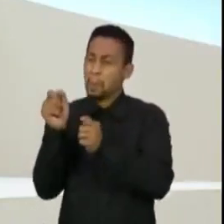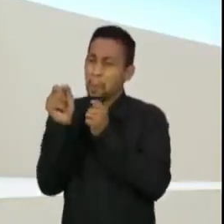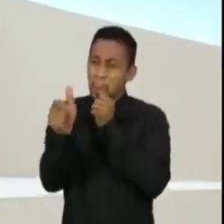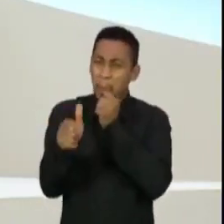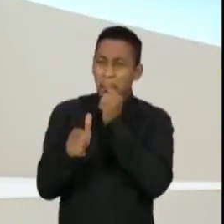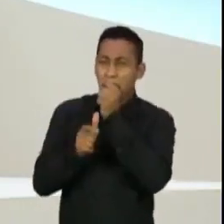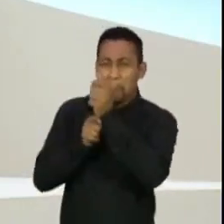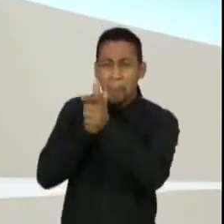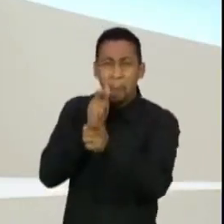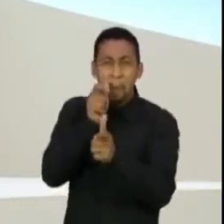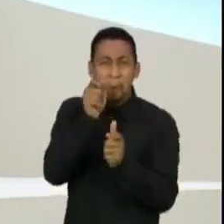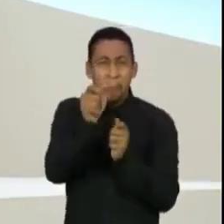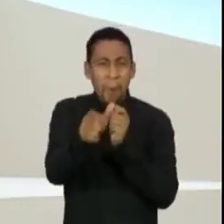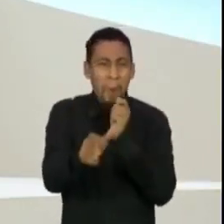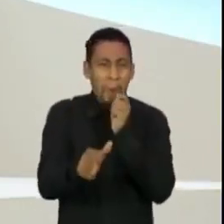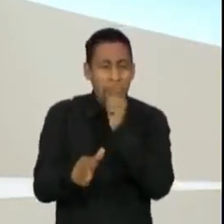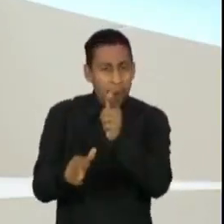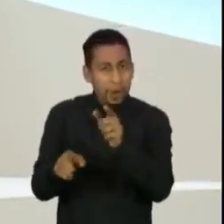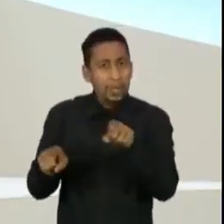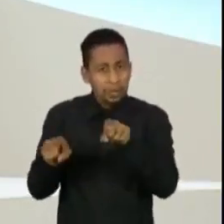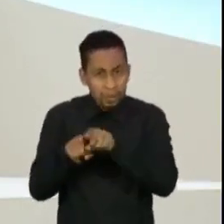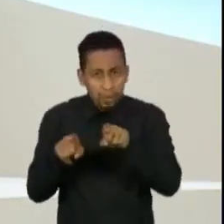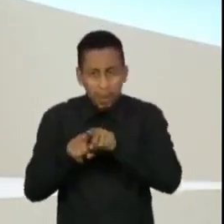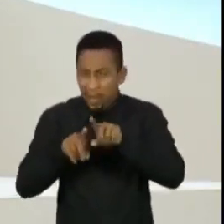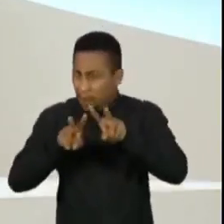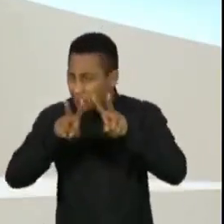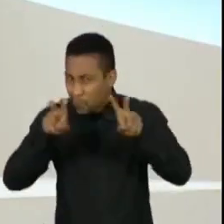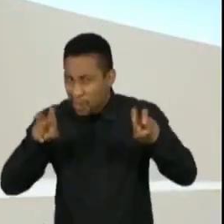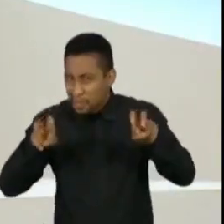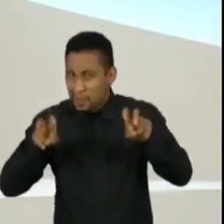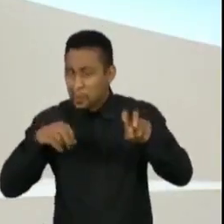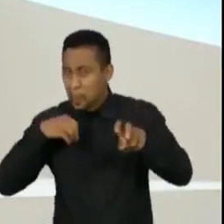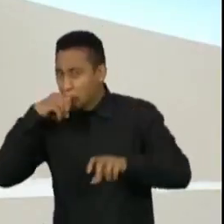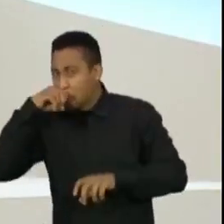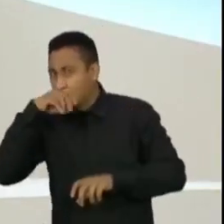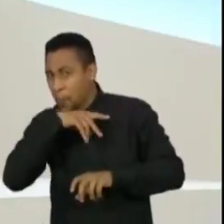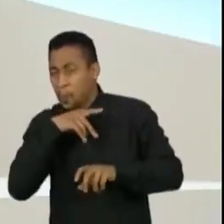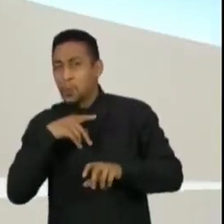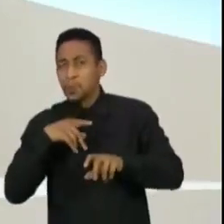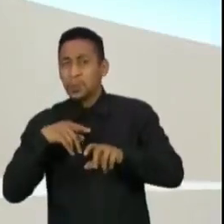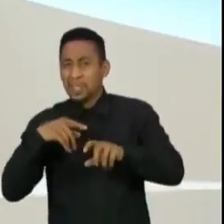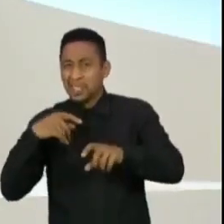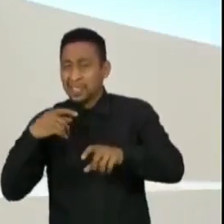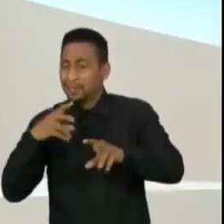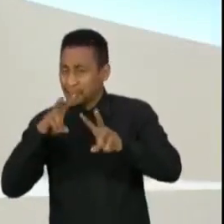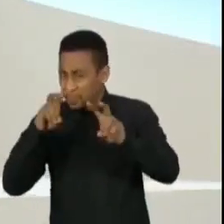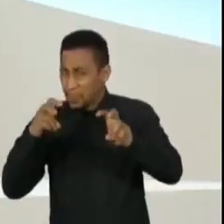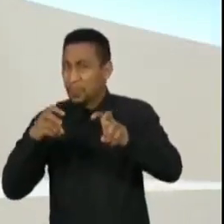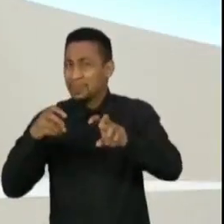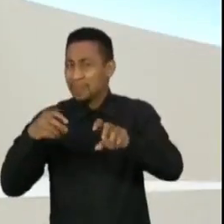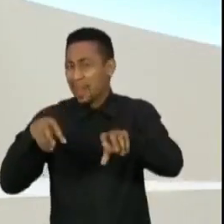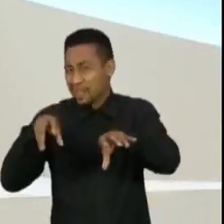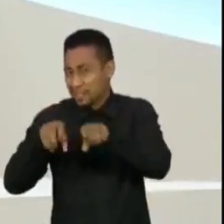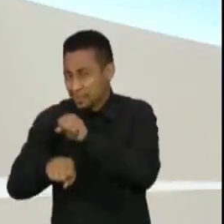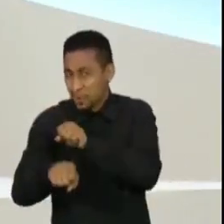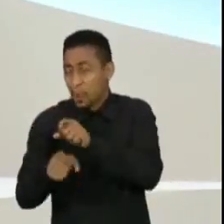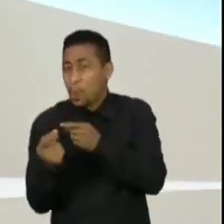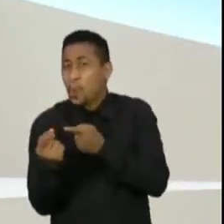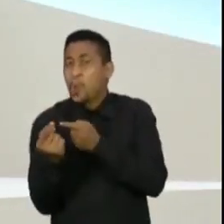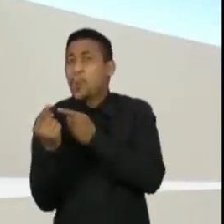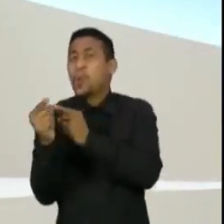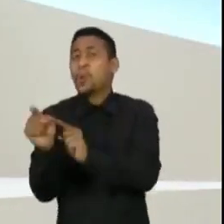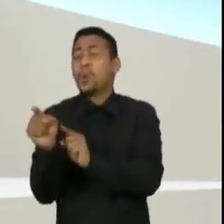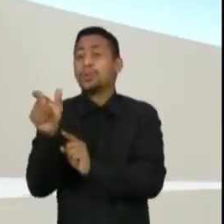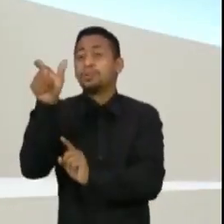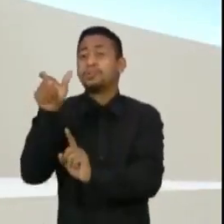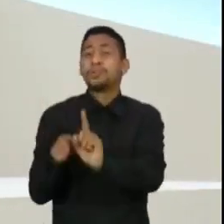violentos e de natureza sexual contra uma jornalista, num tweet que eu não vou reproduzir aqui. E